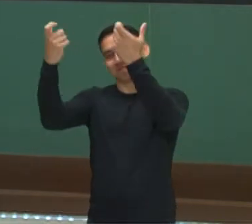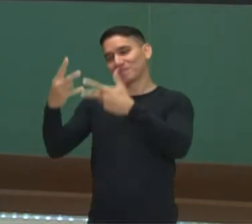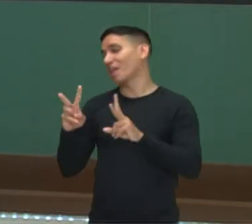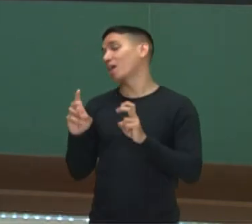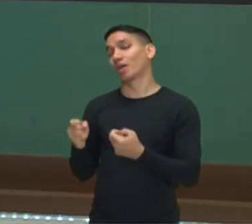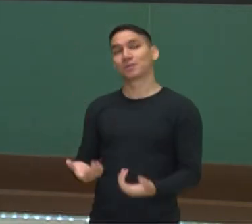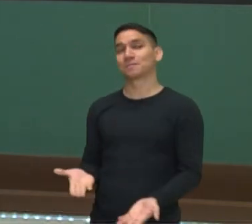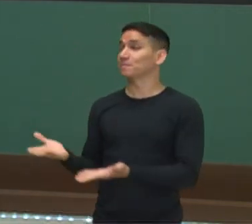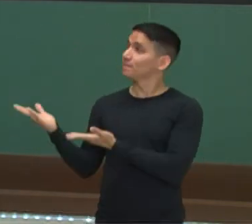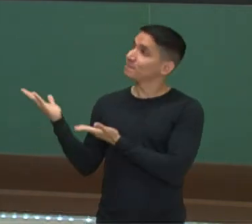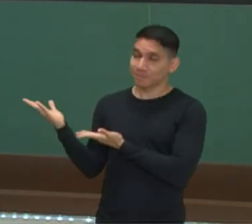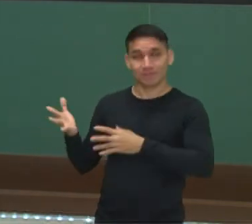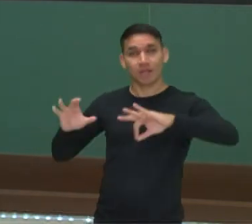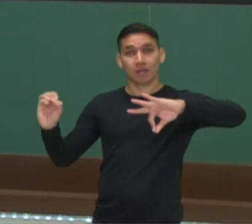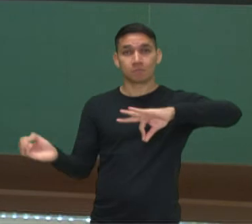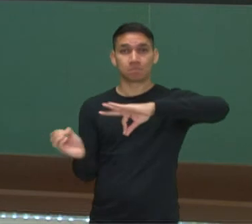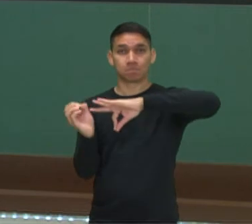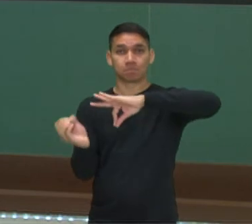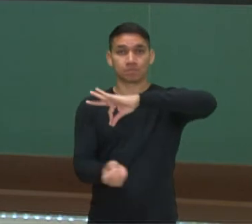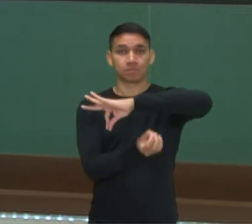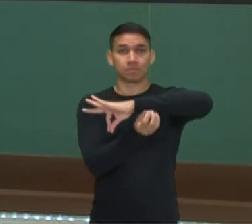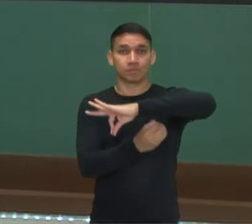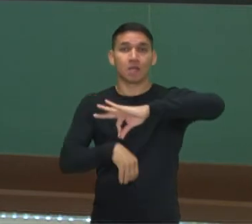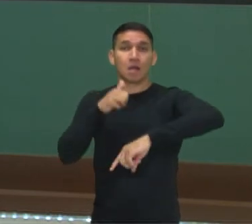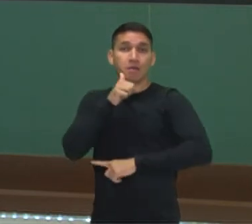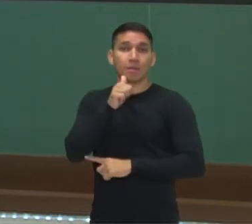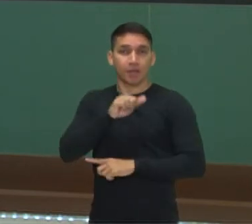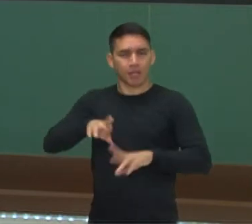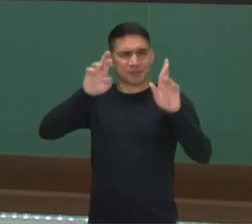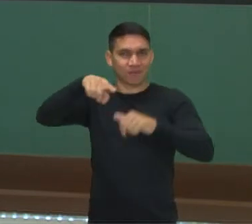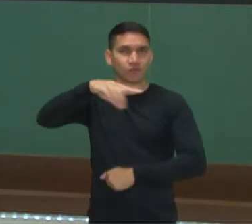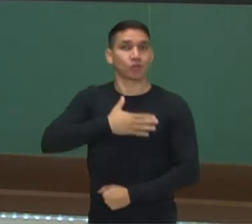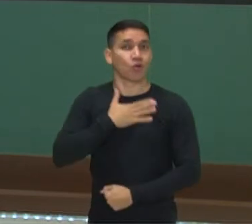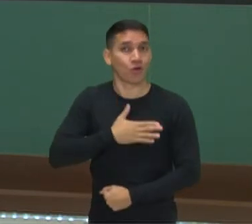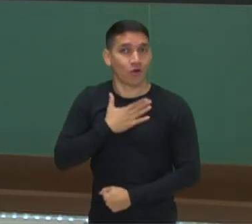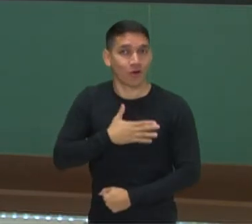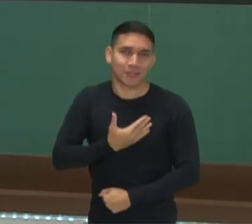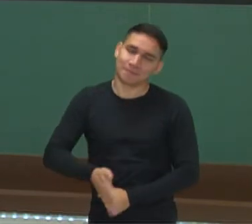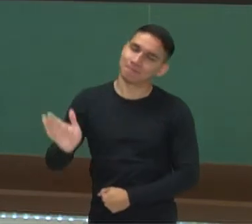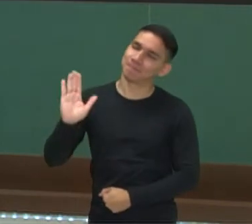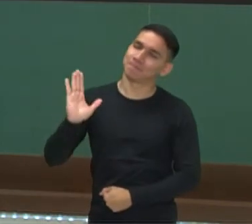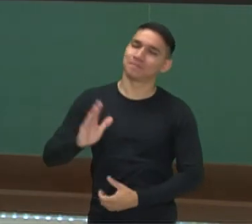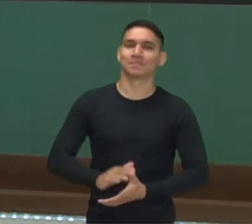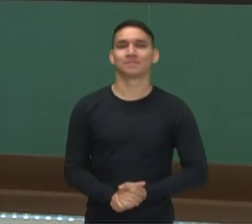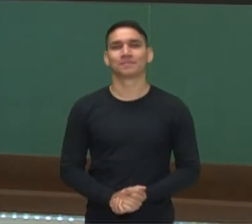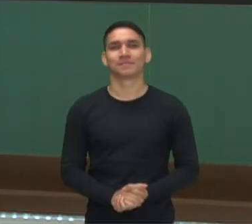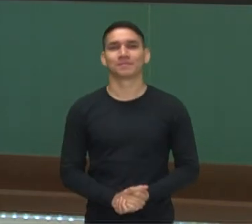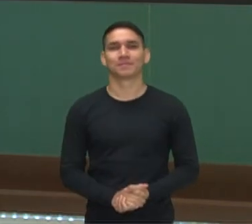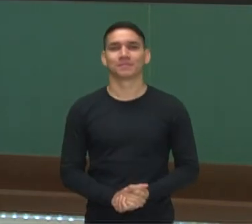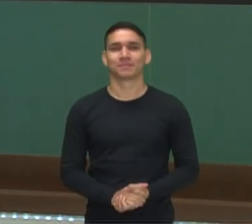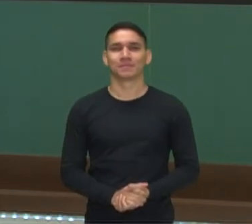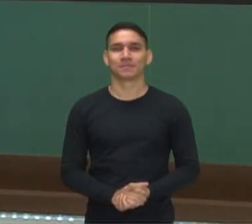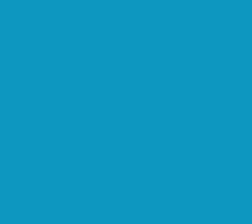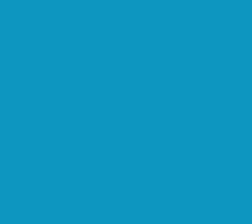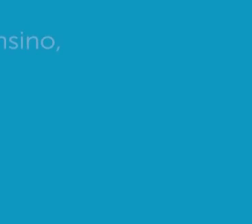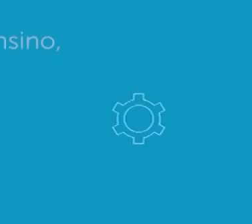sobre as estruturas do sistema genital feminino. Espero que vocês tenham gostado e até mais!